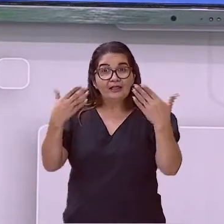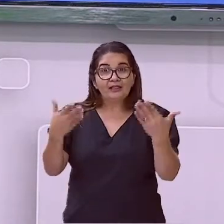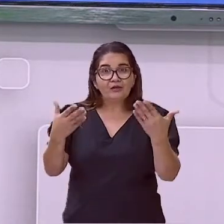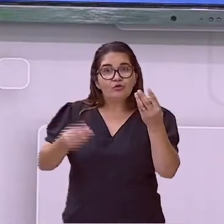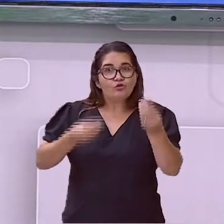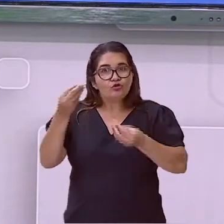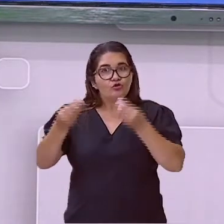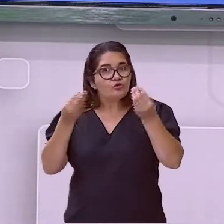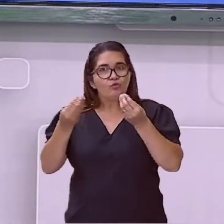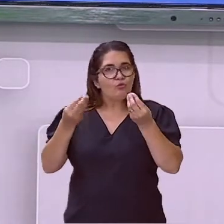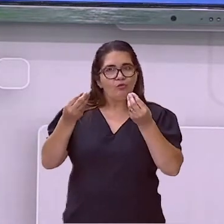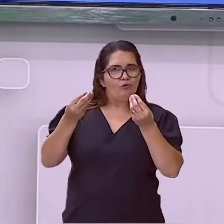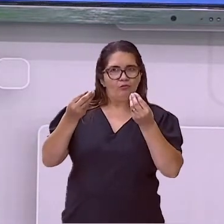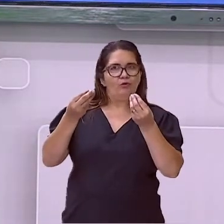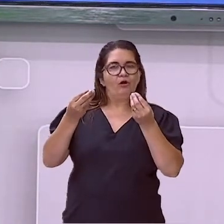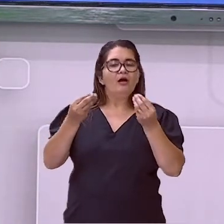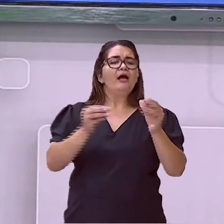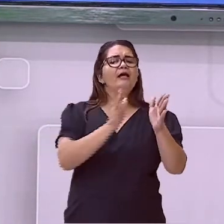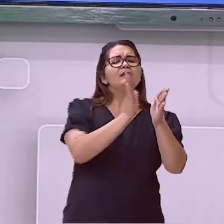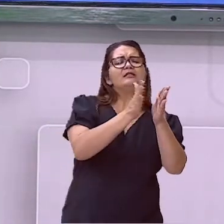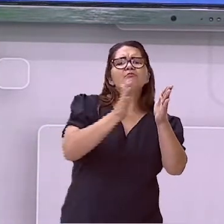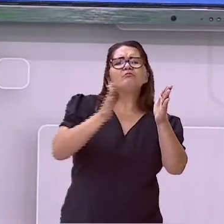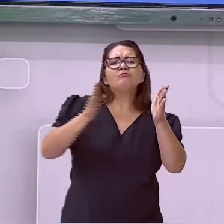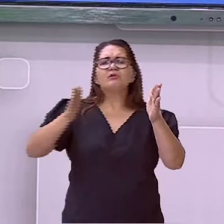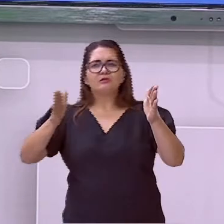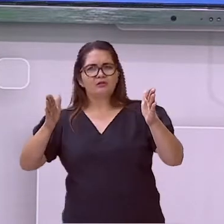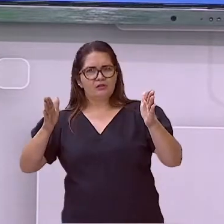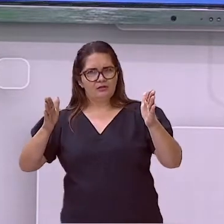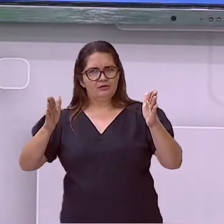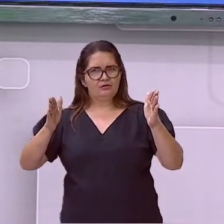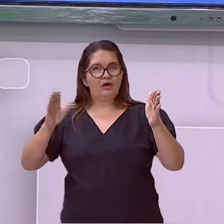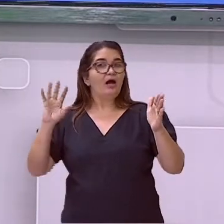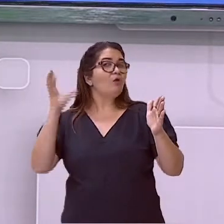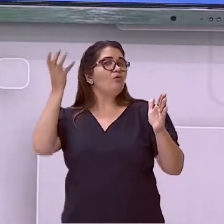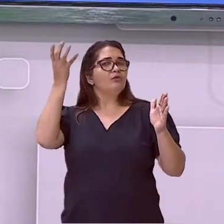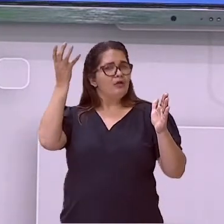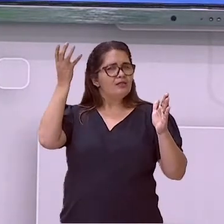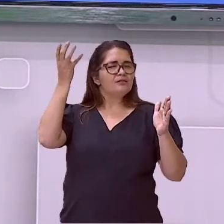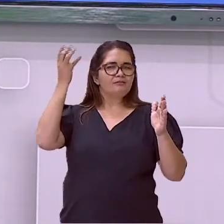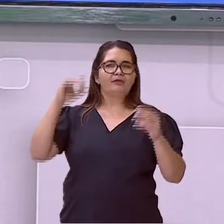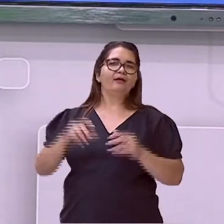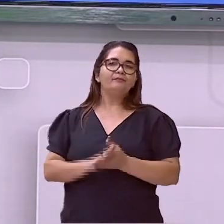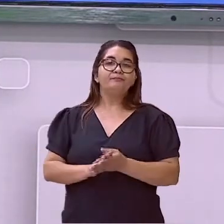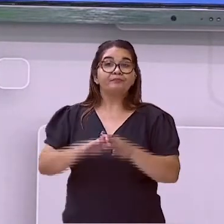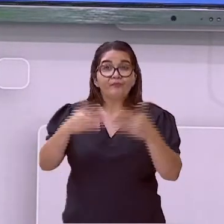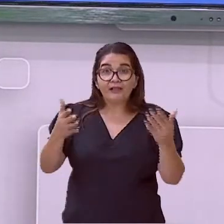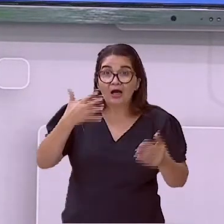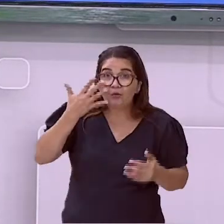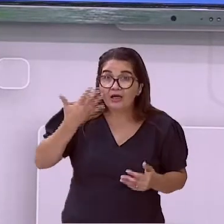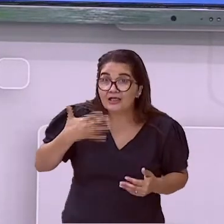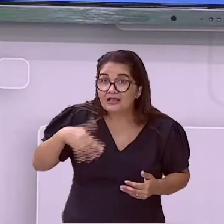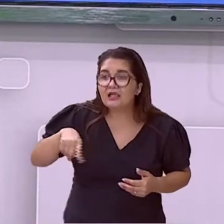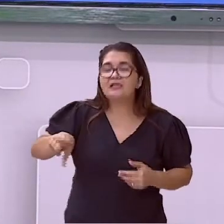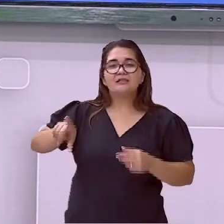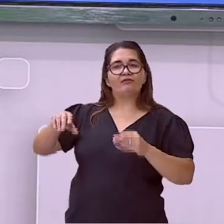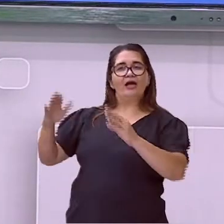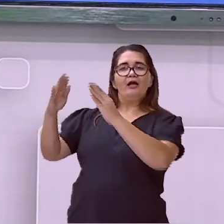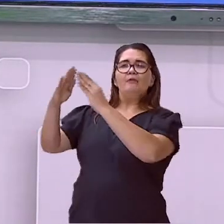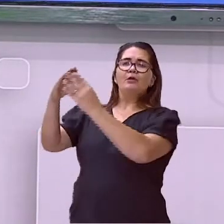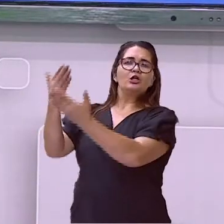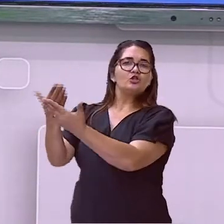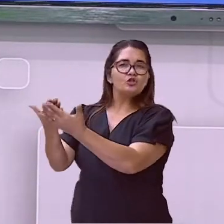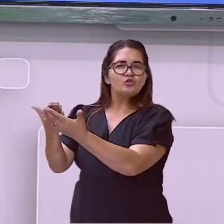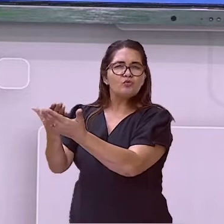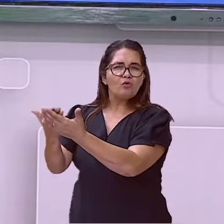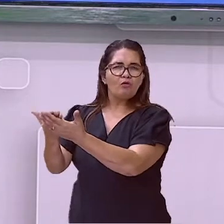esse processo? Aí, a criança vai para a escolinha, vai para a creche, começa a interagir com os colegas,